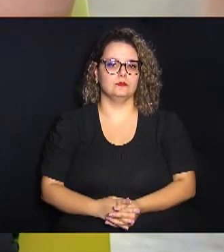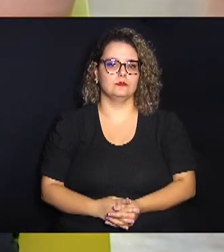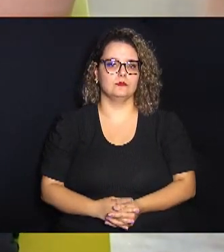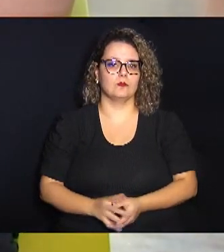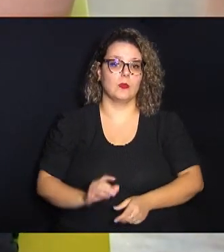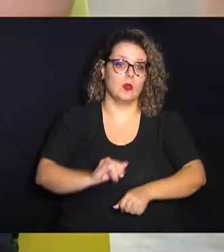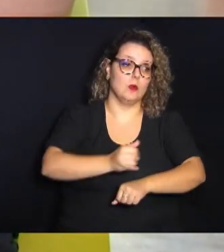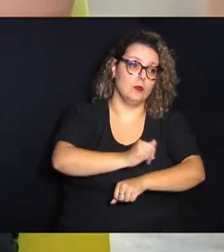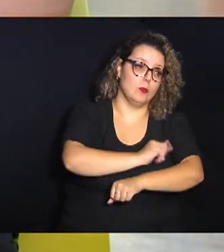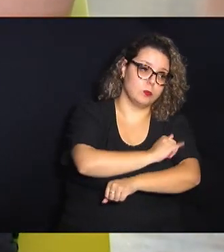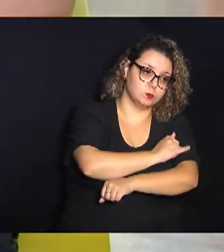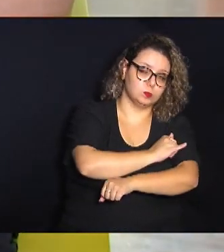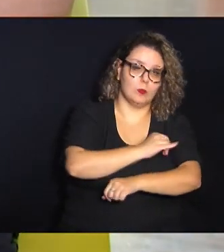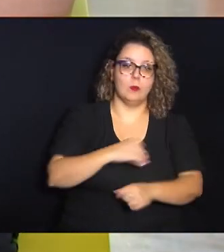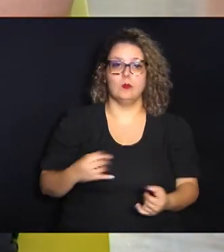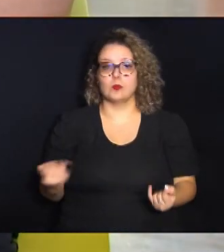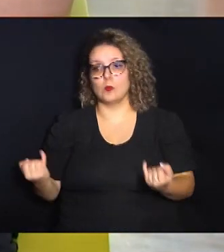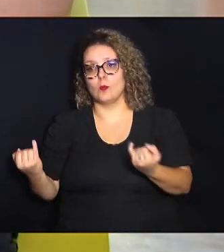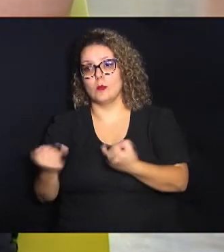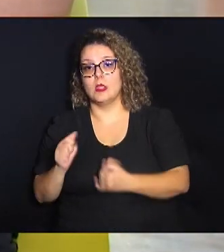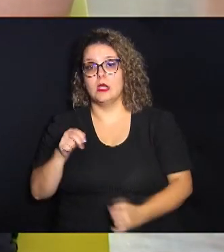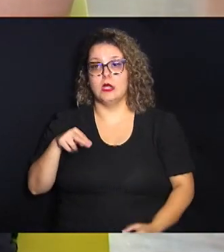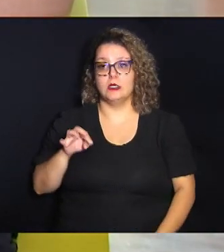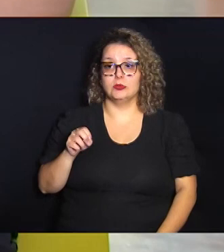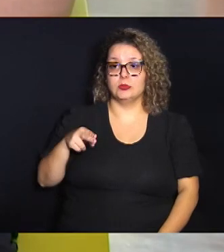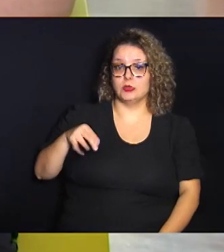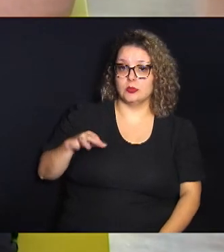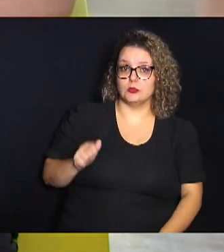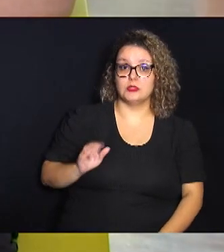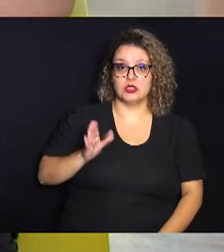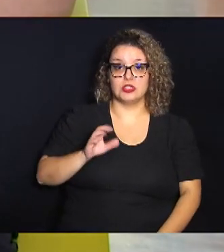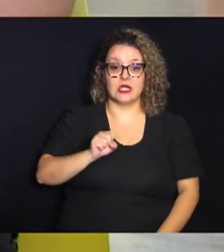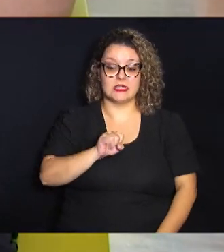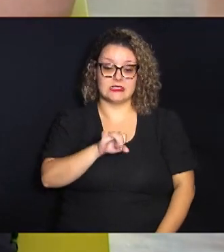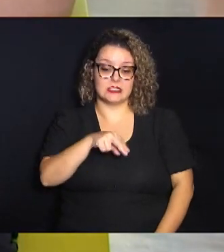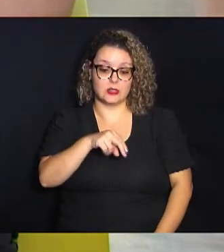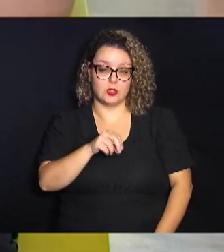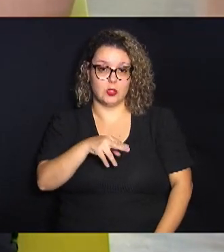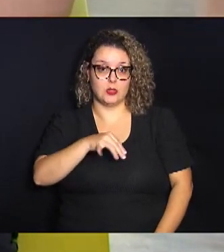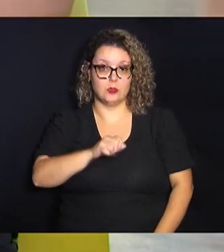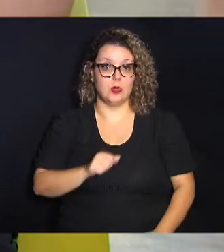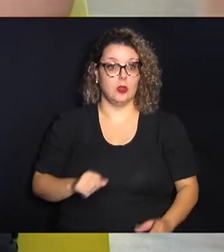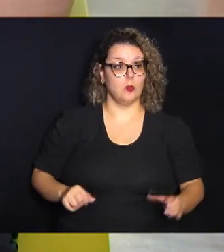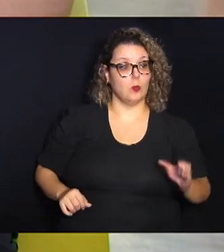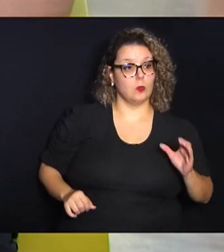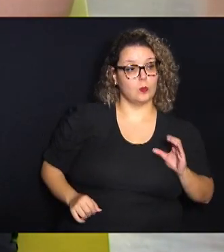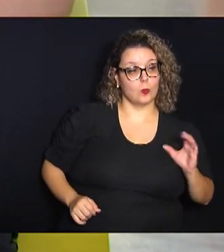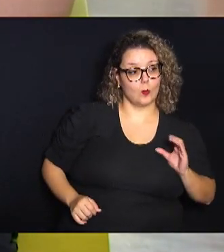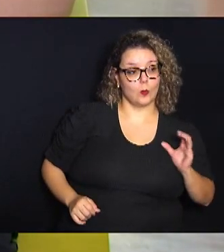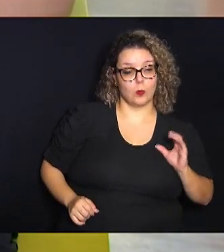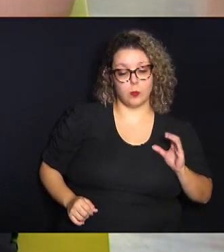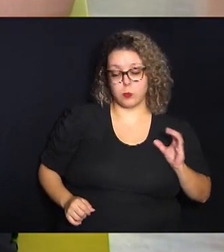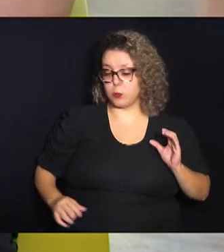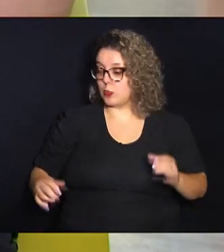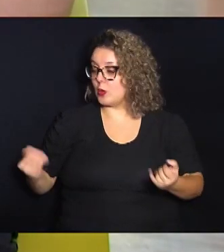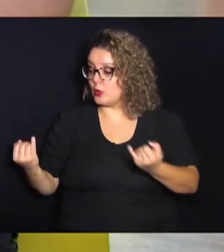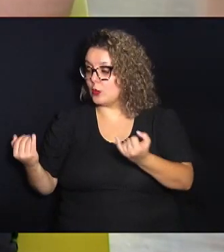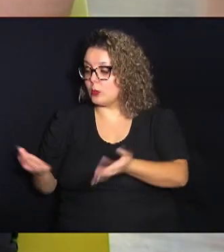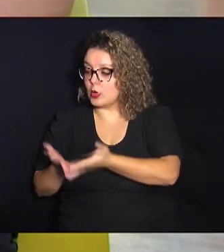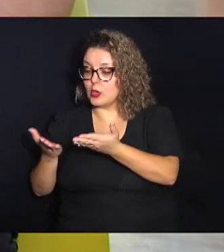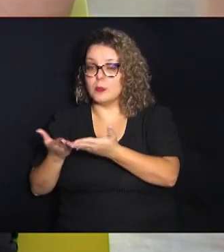magro isso de antônimo já já a vai para sinônimo rico pobre feliz